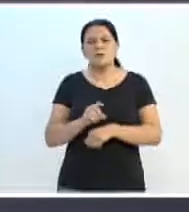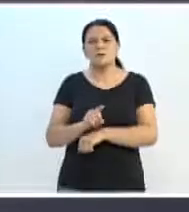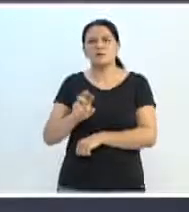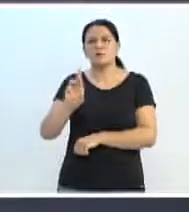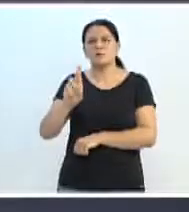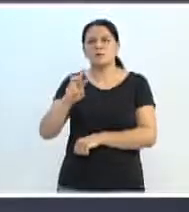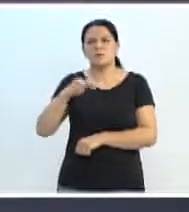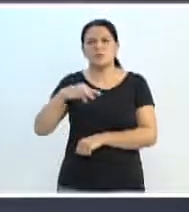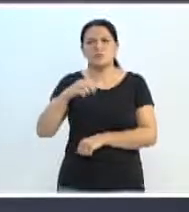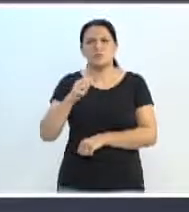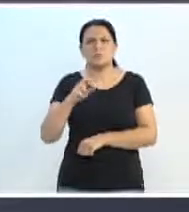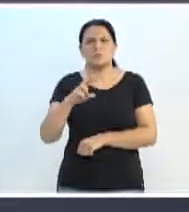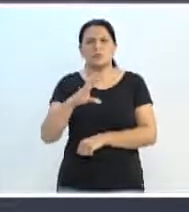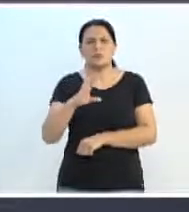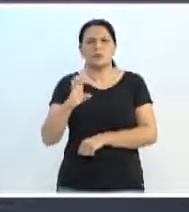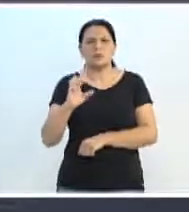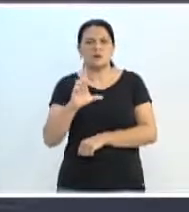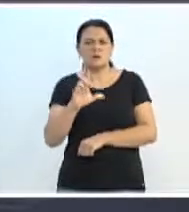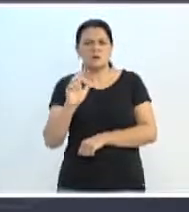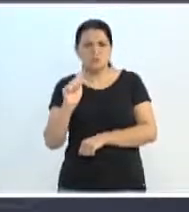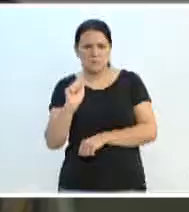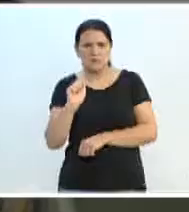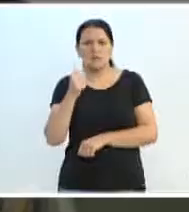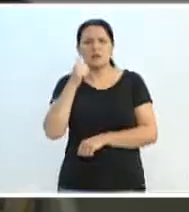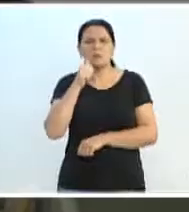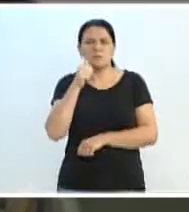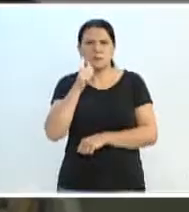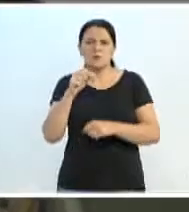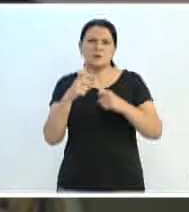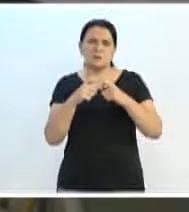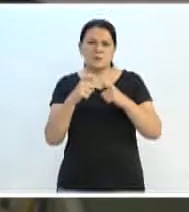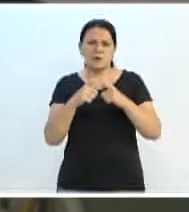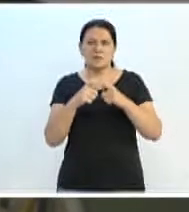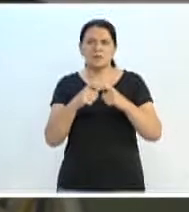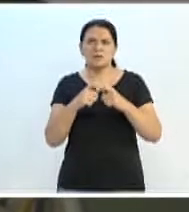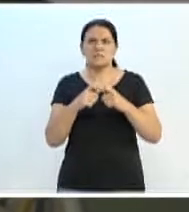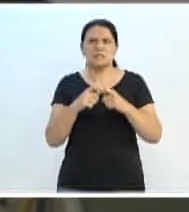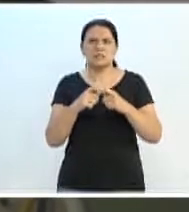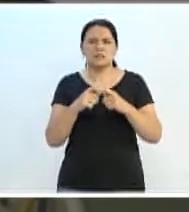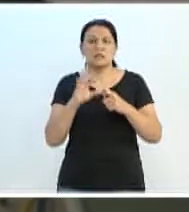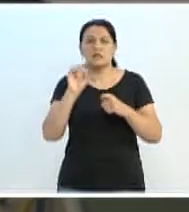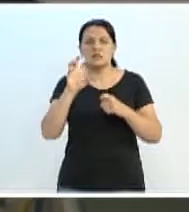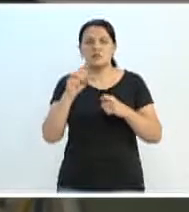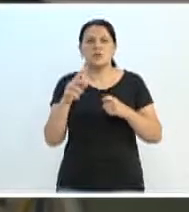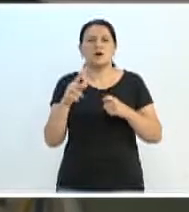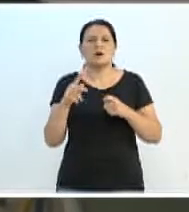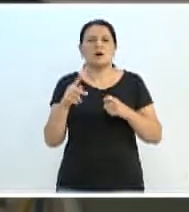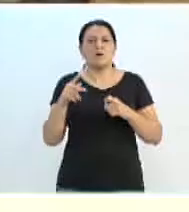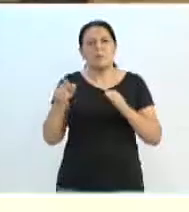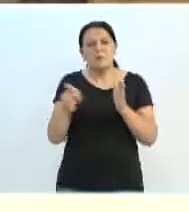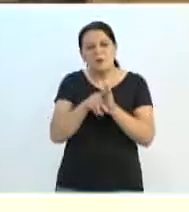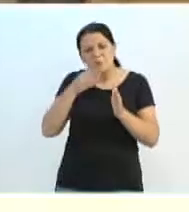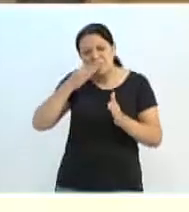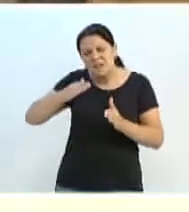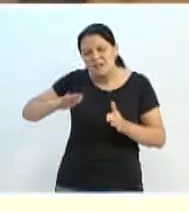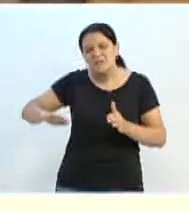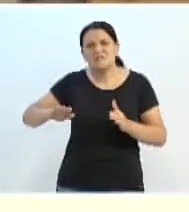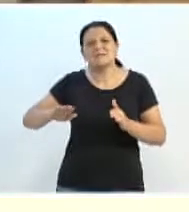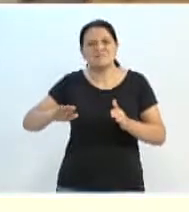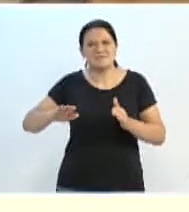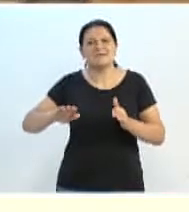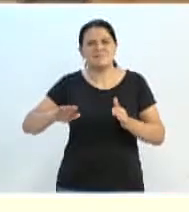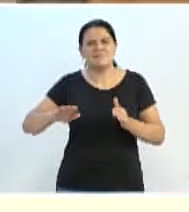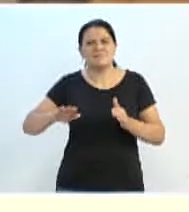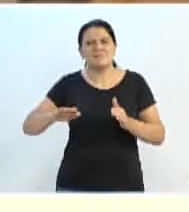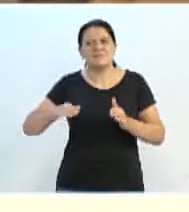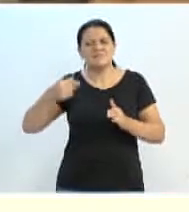faço questão de citá-la no meu pronunciamento, ela se coloca não apenas como pediatra, e ontem nós vimos isso enquanto nós estávamos na visita,